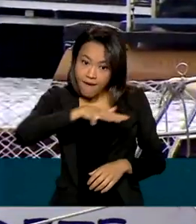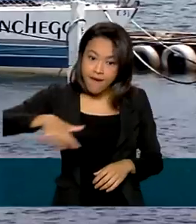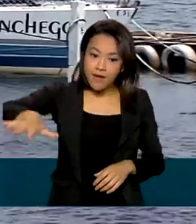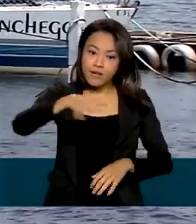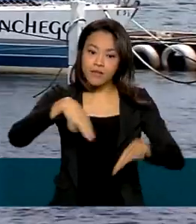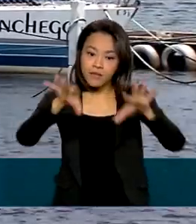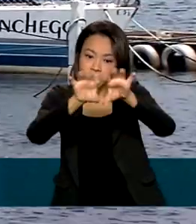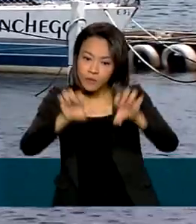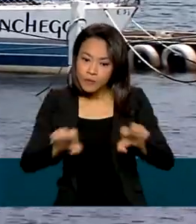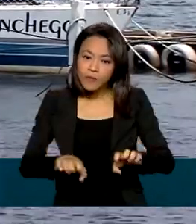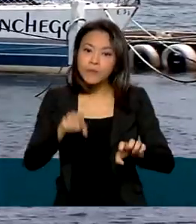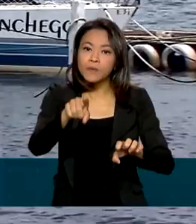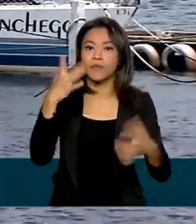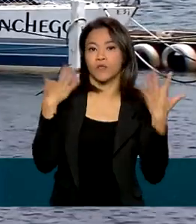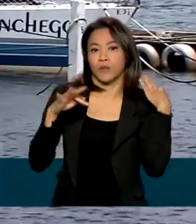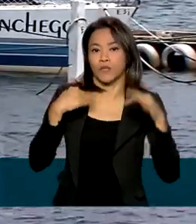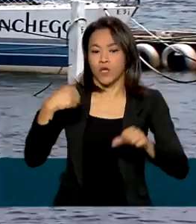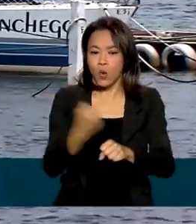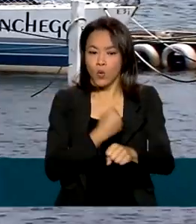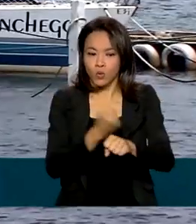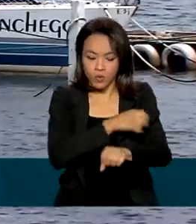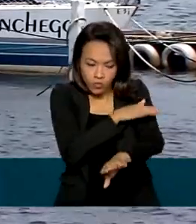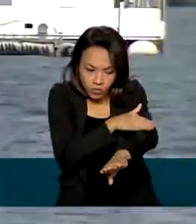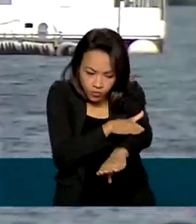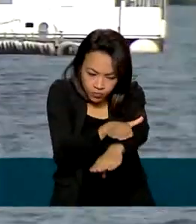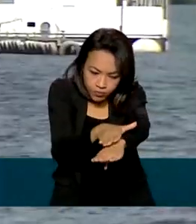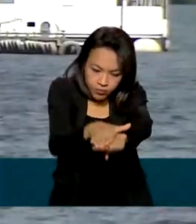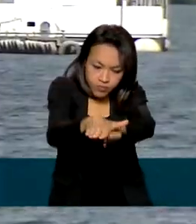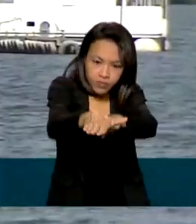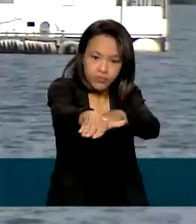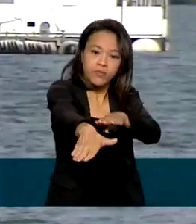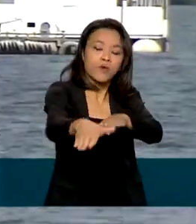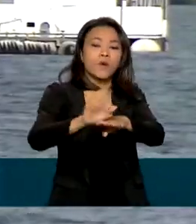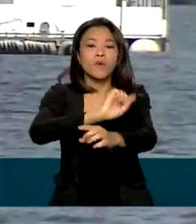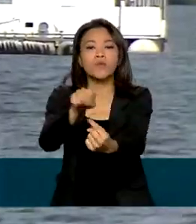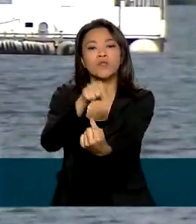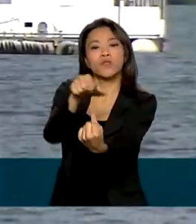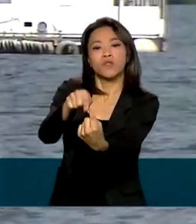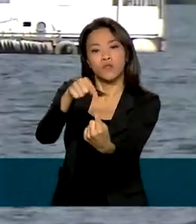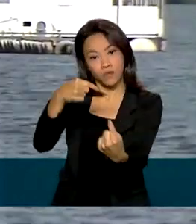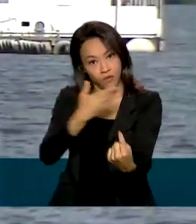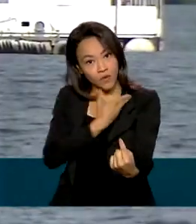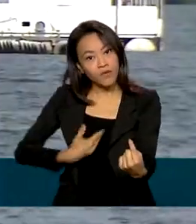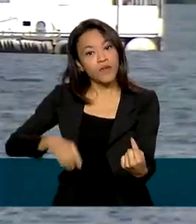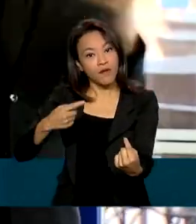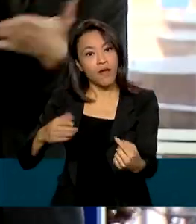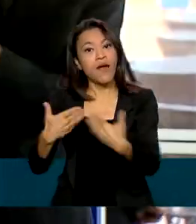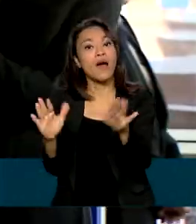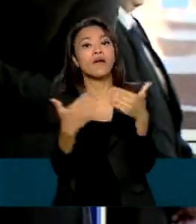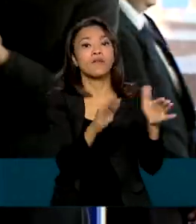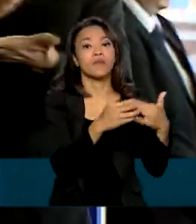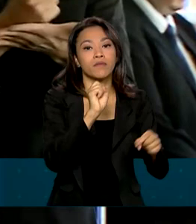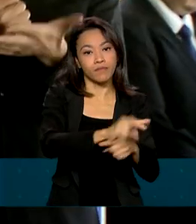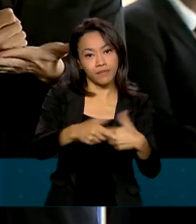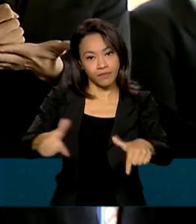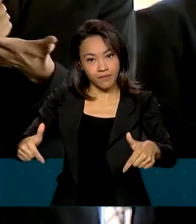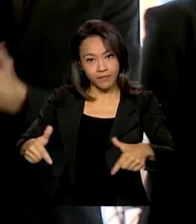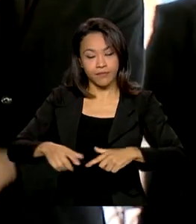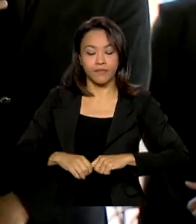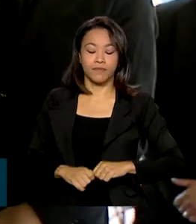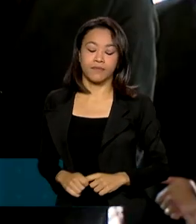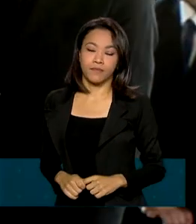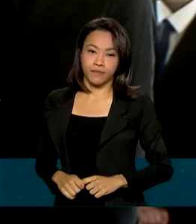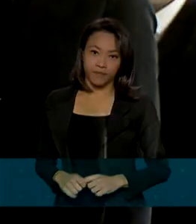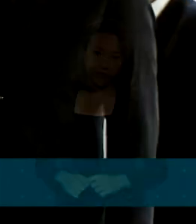projetos para a construção de rampas, pieres e marinas, a meta do governo é gerar mais empregos. Desses 2 milhões e